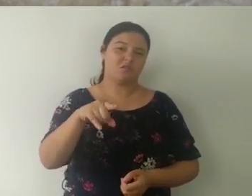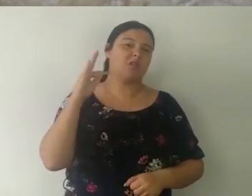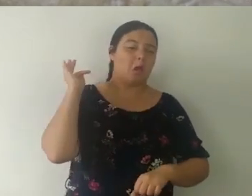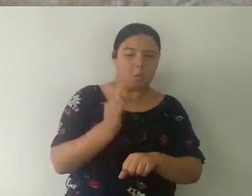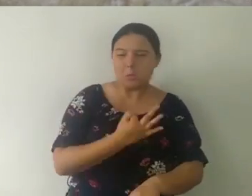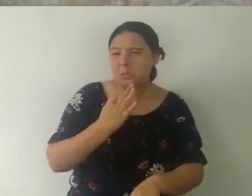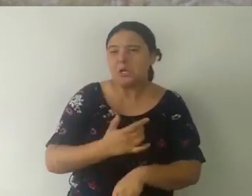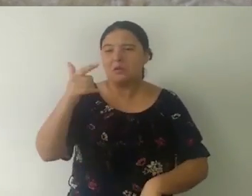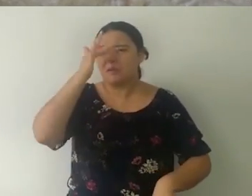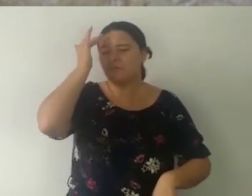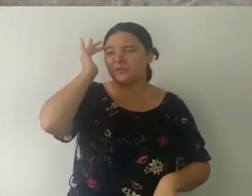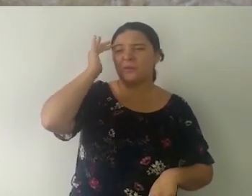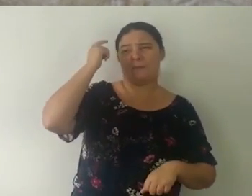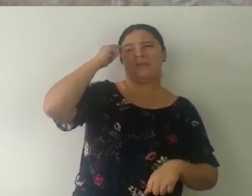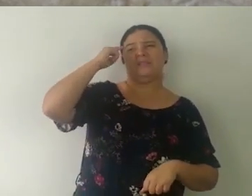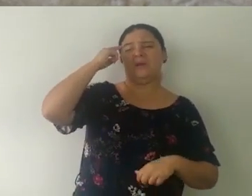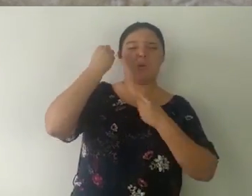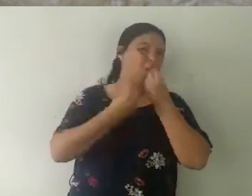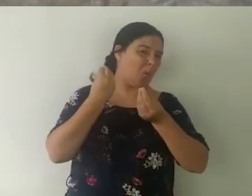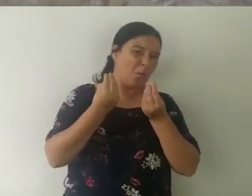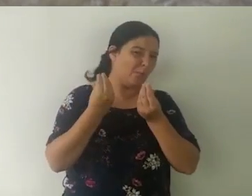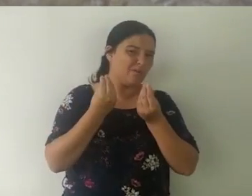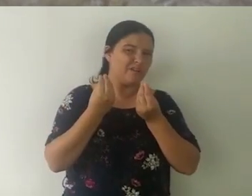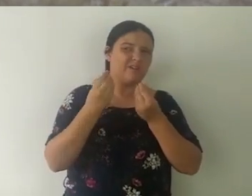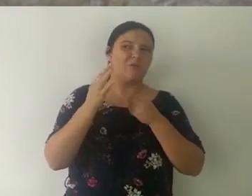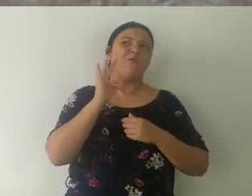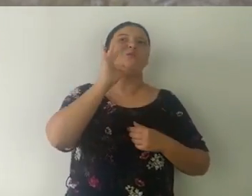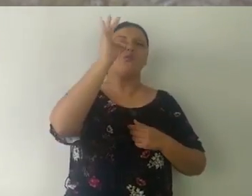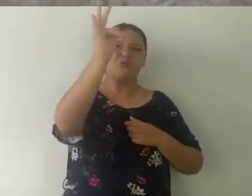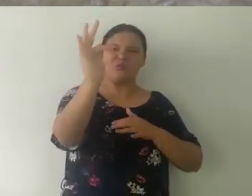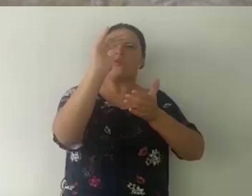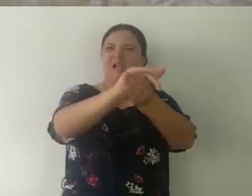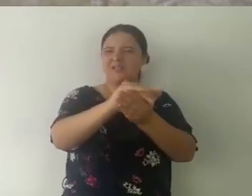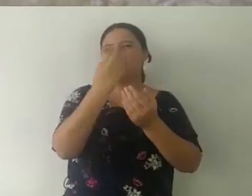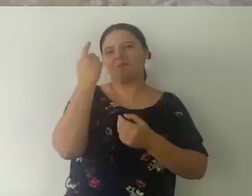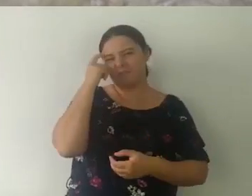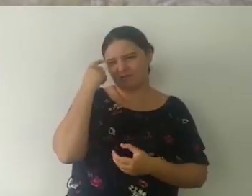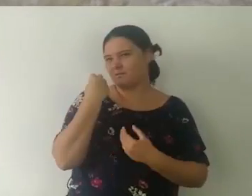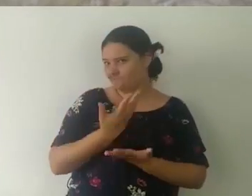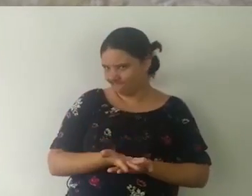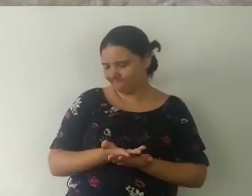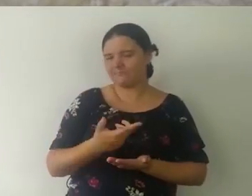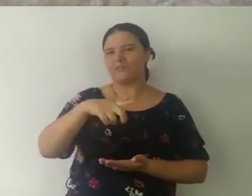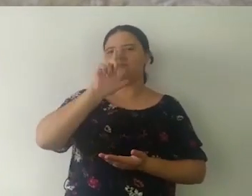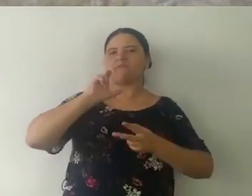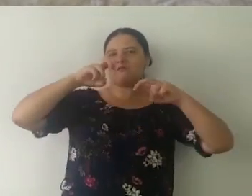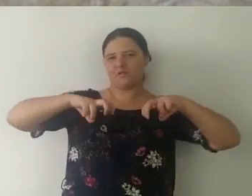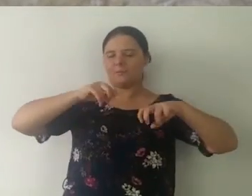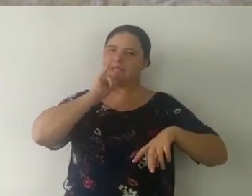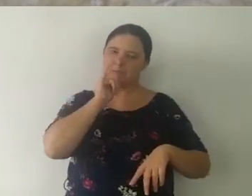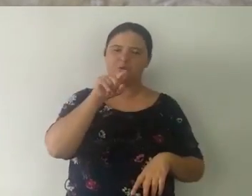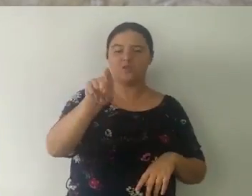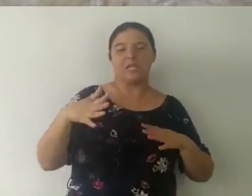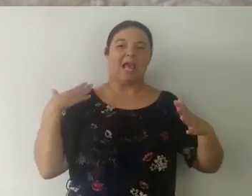isso, se você não suporta algumas características em alguém, pense bem como é que você vai lidar com isso lá na frente. Sabe aquela coisa que você tem que